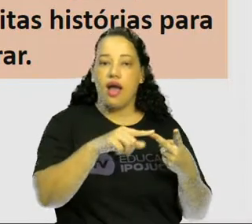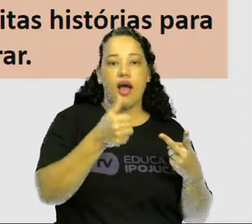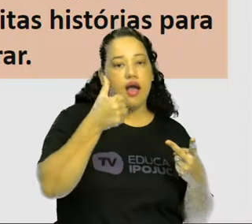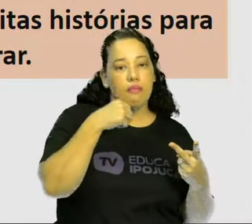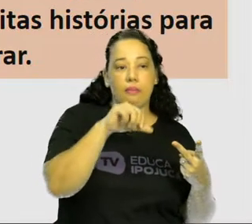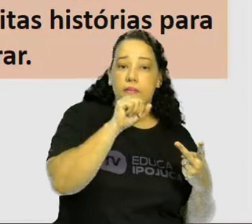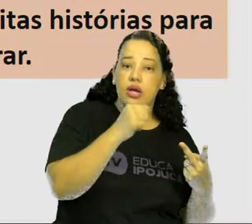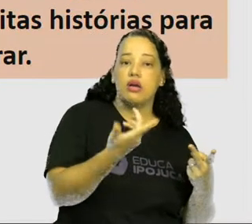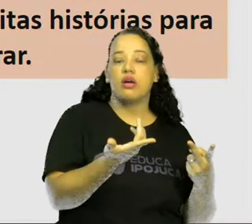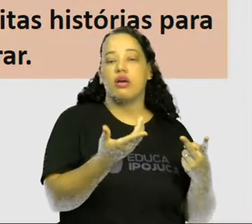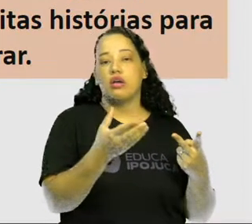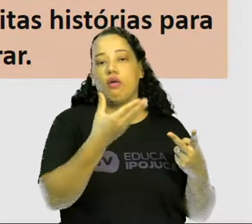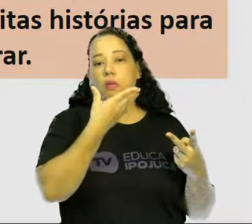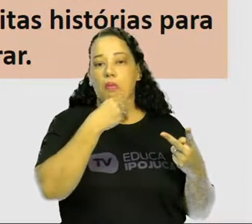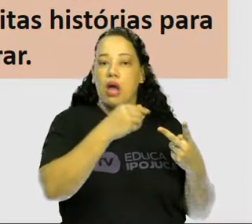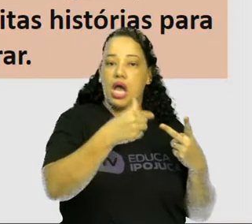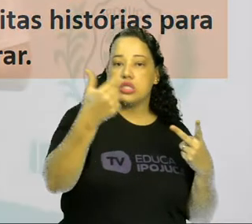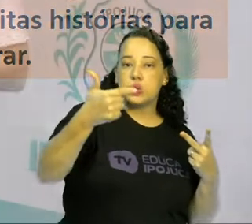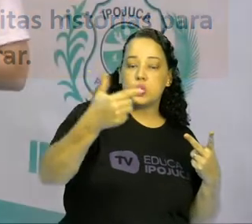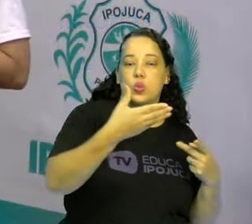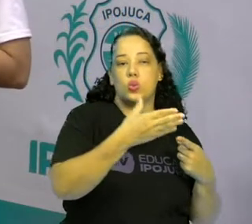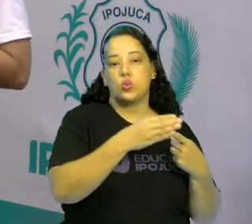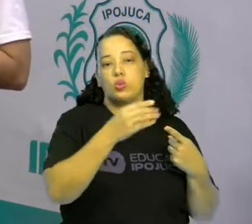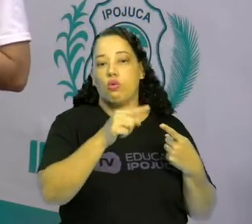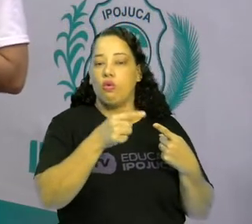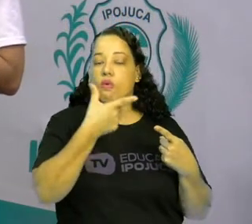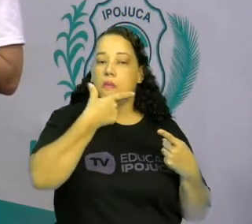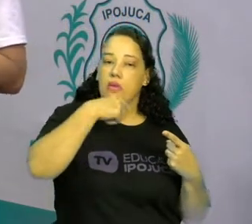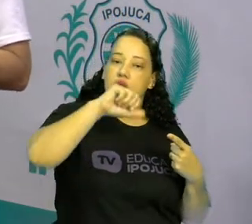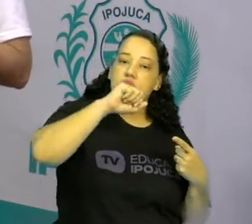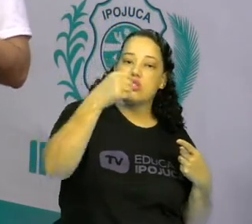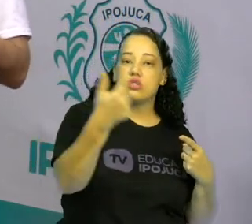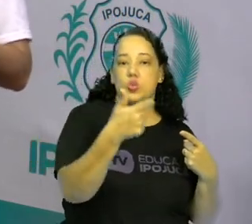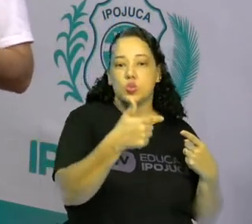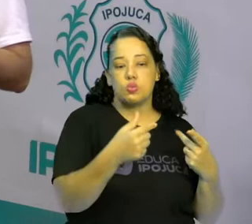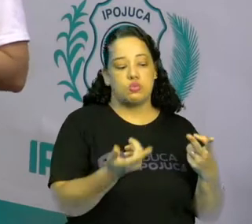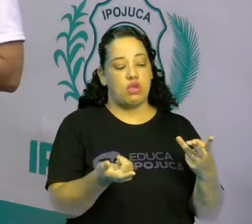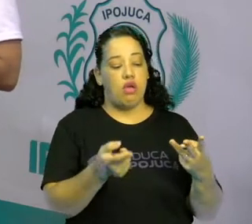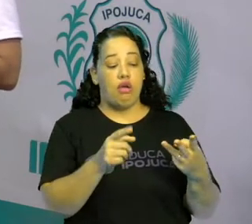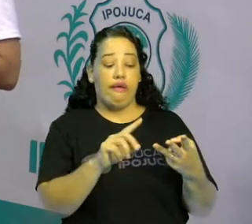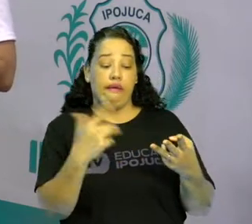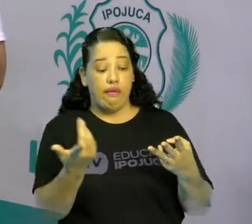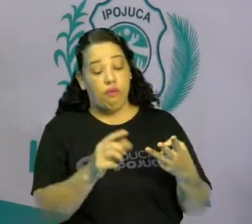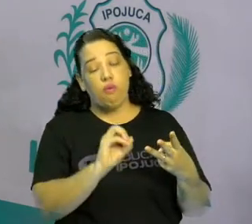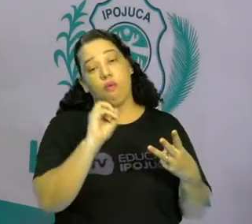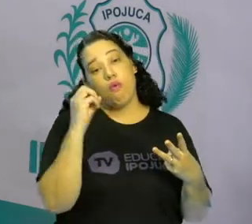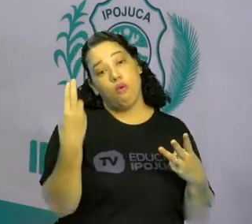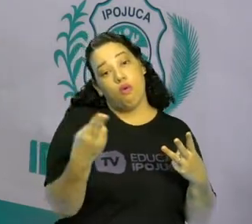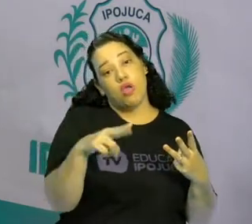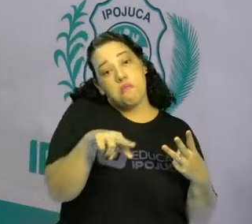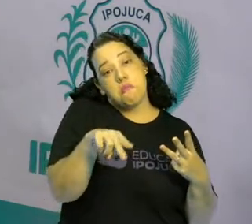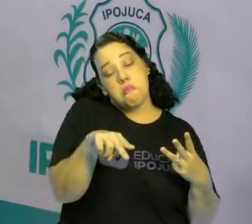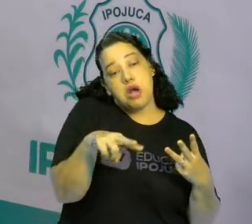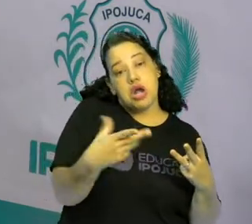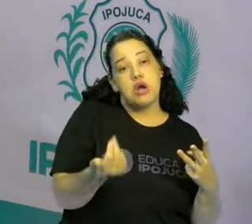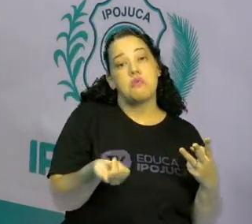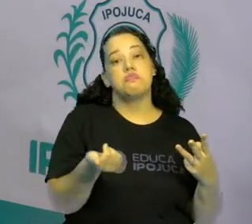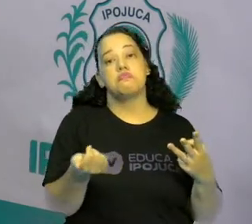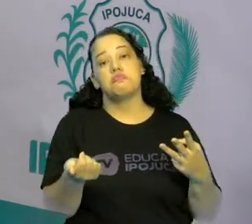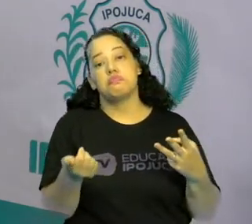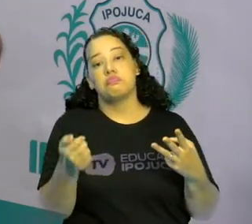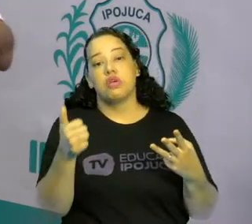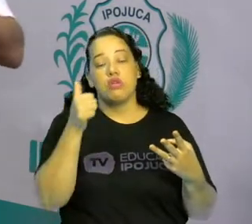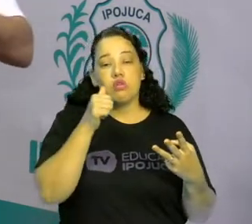padrasto, não isso? Por madrasta, por tios, tias, por irmãos ou irmã,